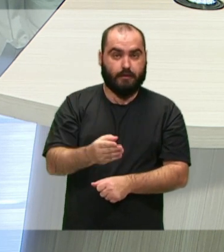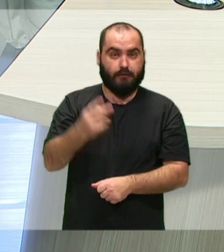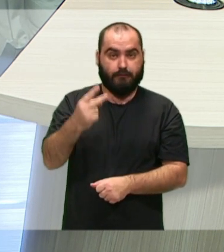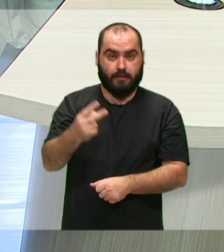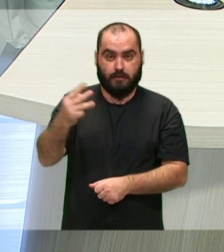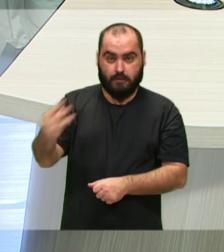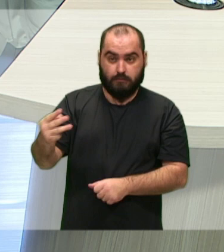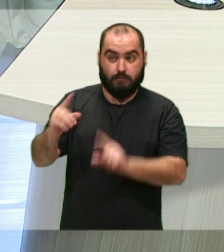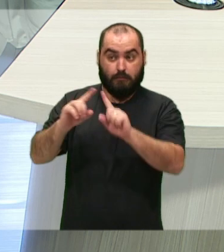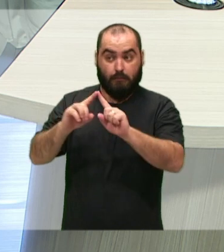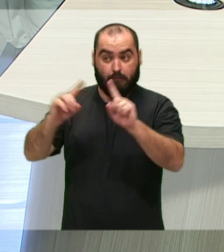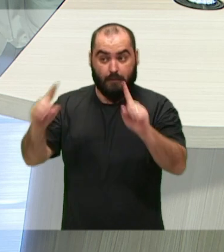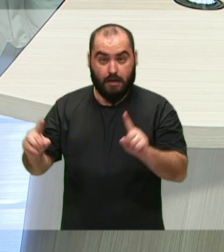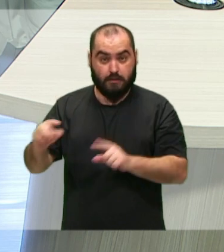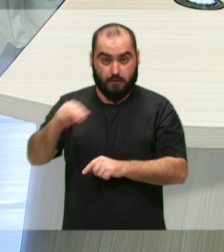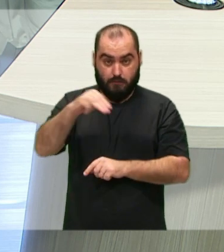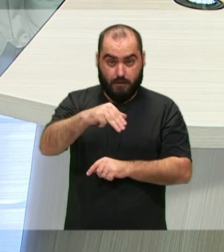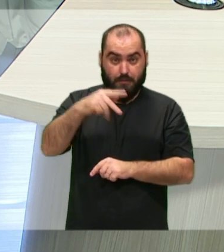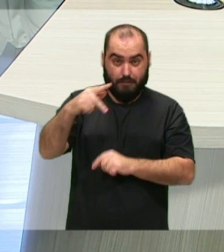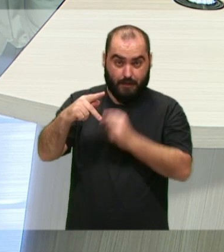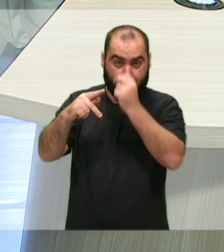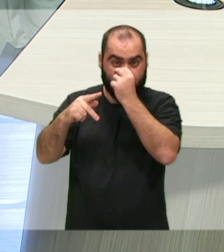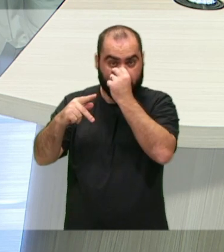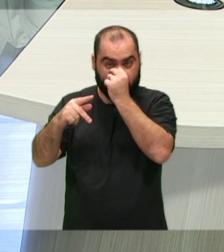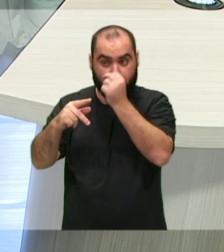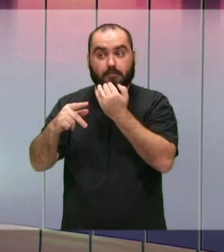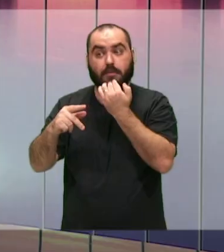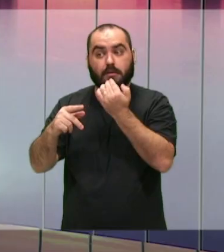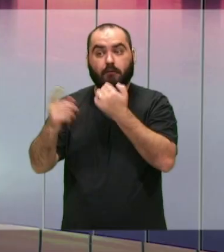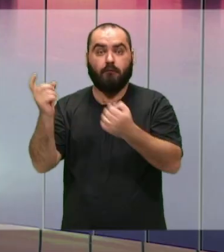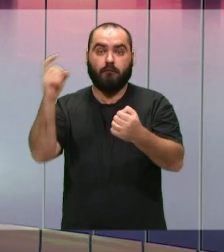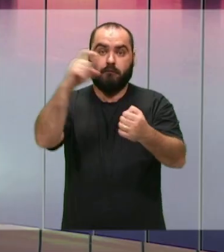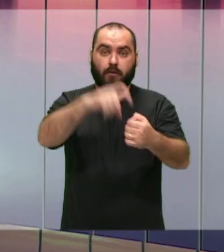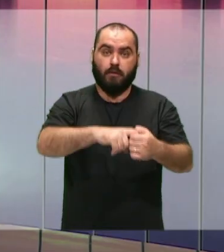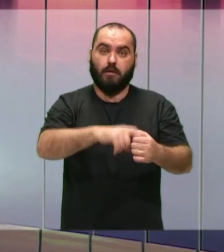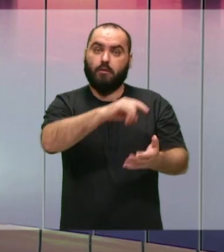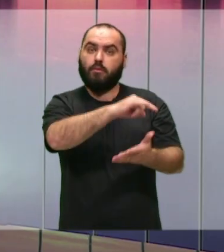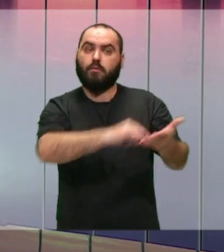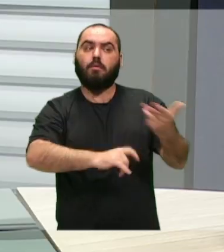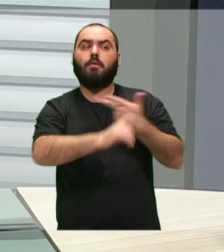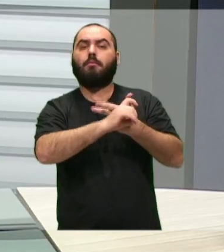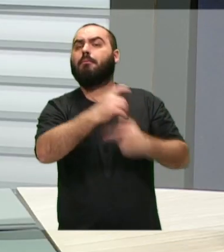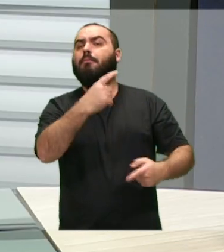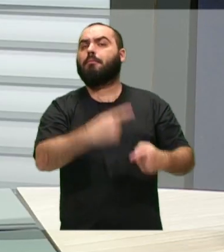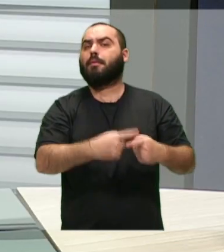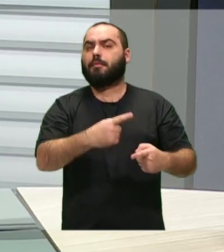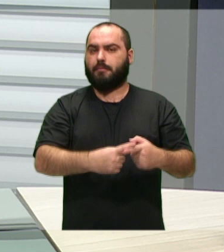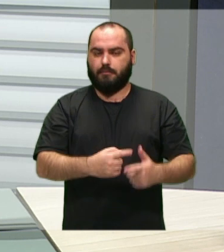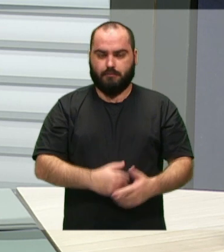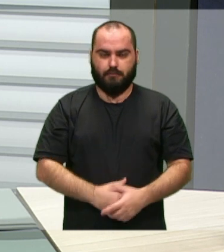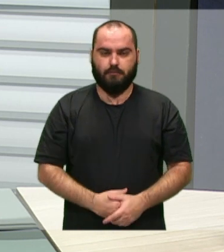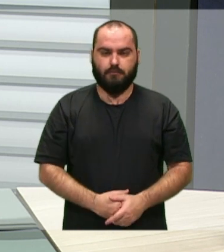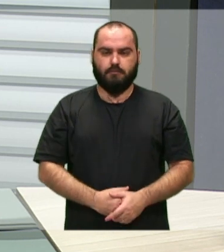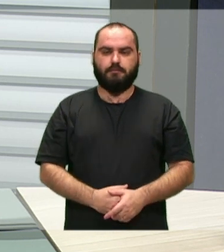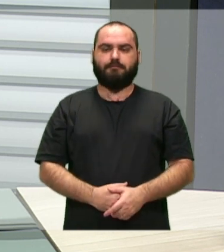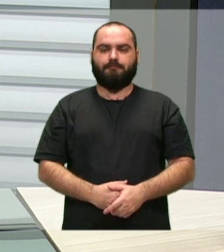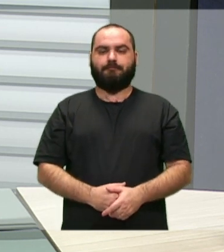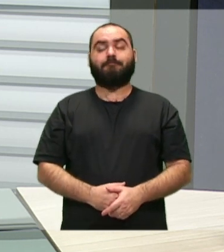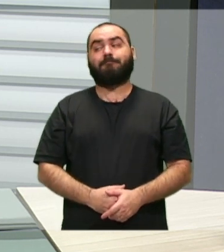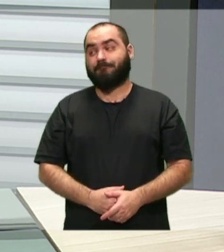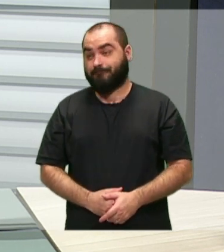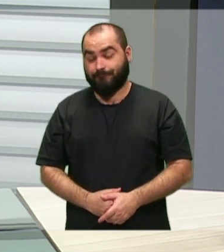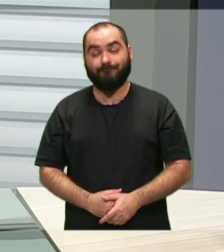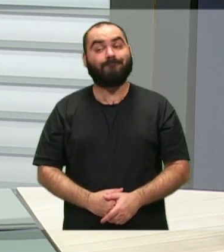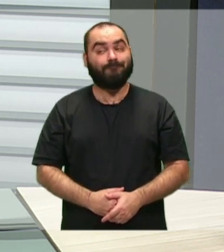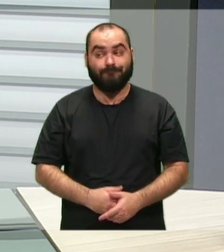mas por orientação do Ministério Público devolver o documento ao Poder Executivo. Por quê? Júnior, essa é uma polêmica